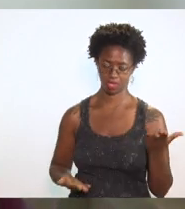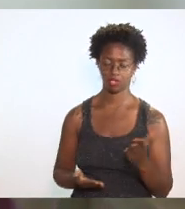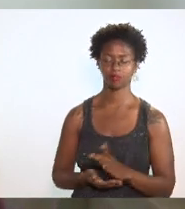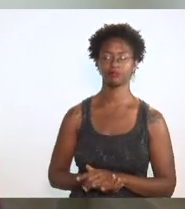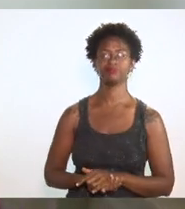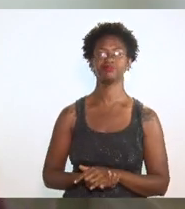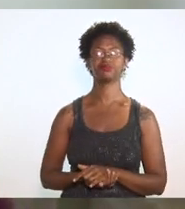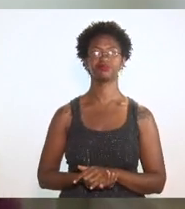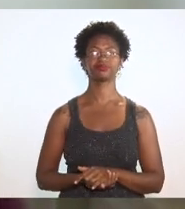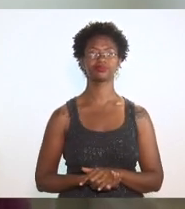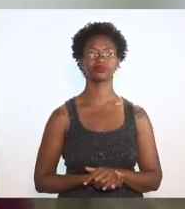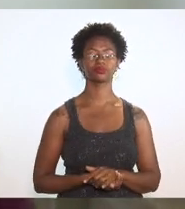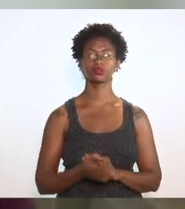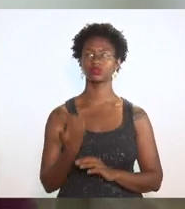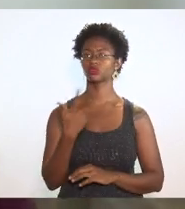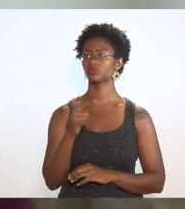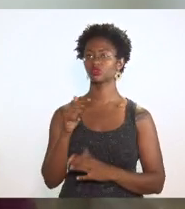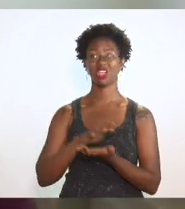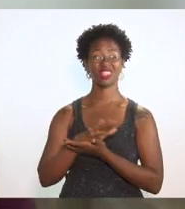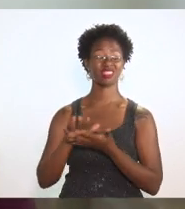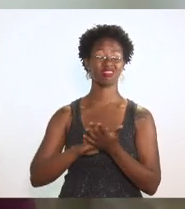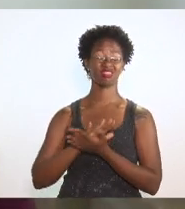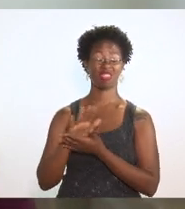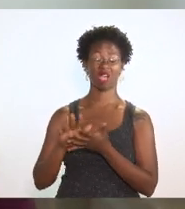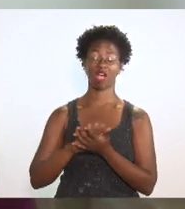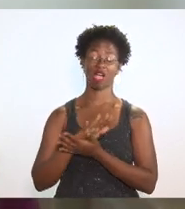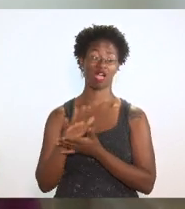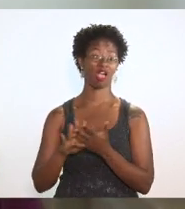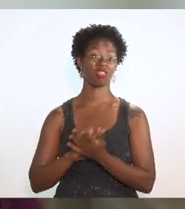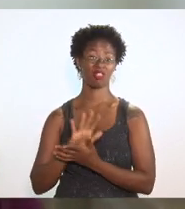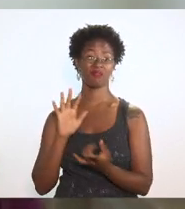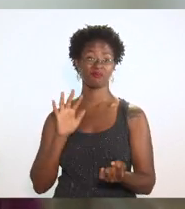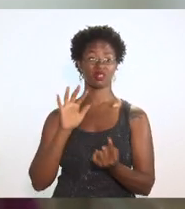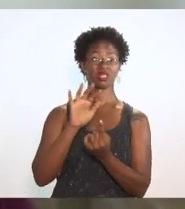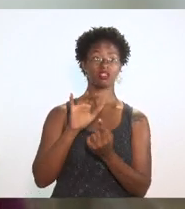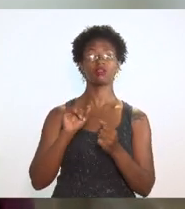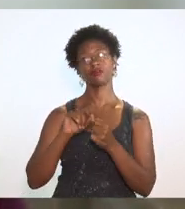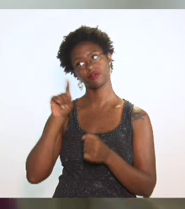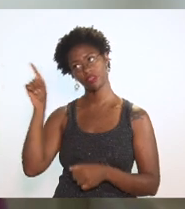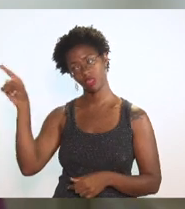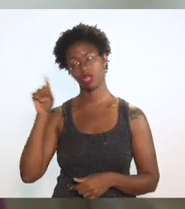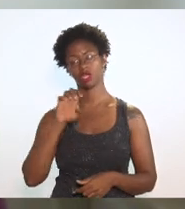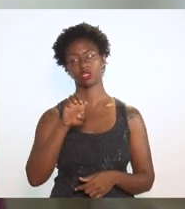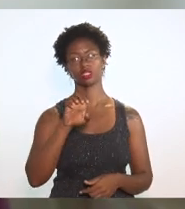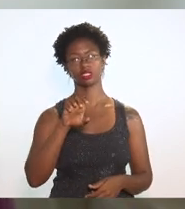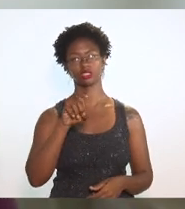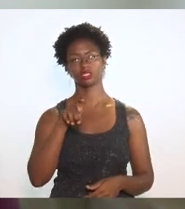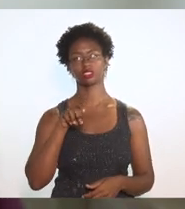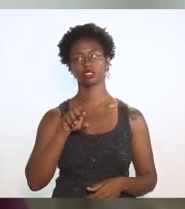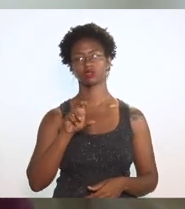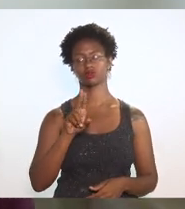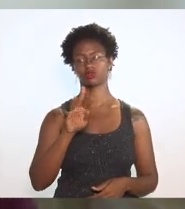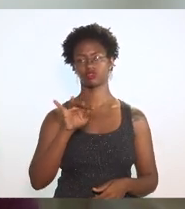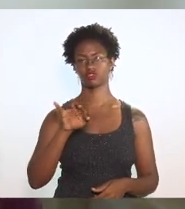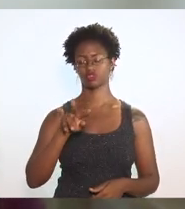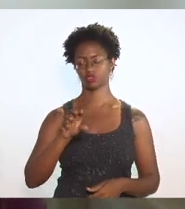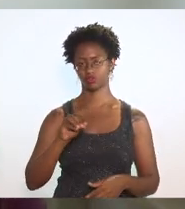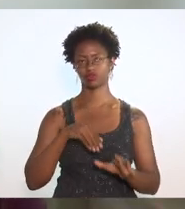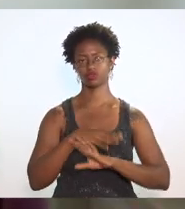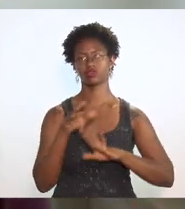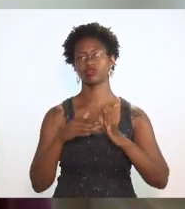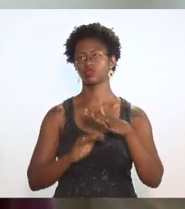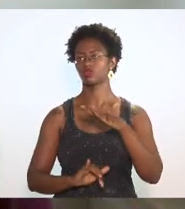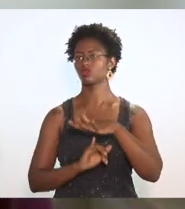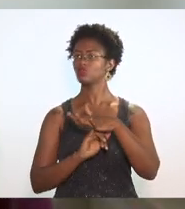não tinha uma linha sobre impacto e foi feito pelo executivo com todas as instituições